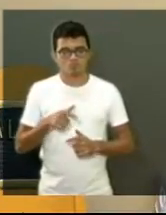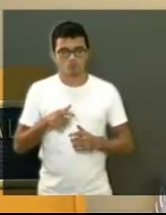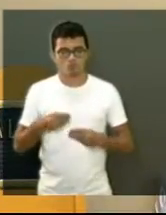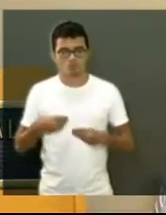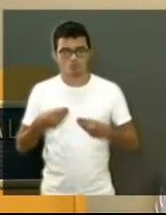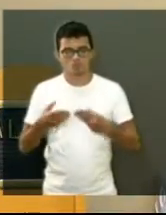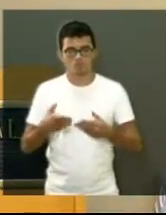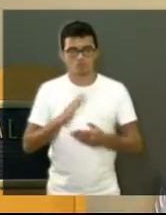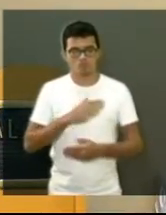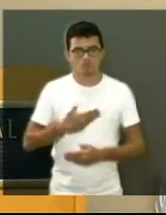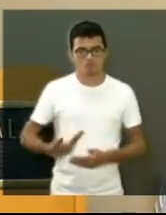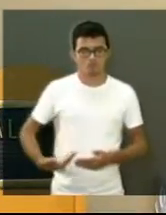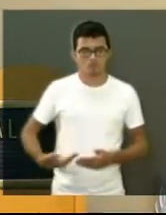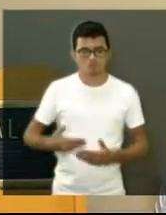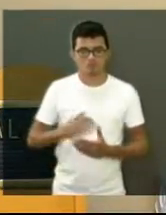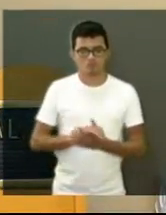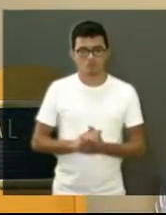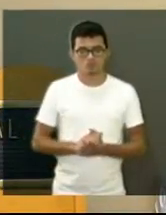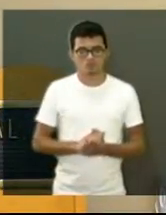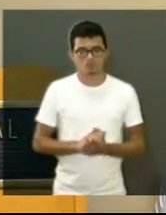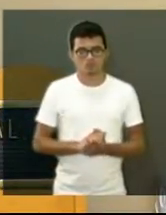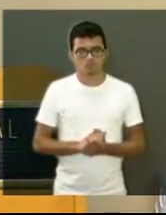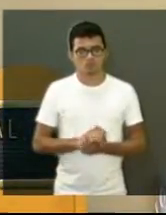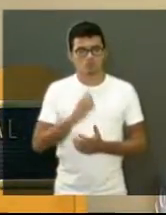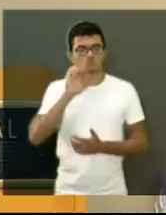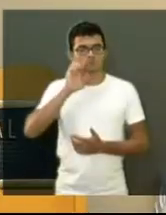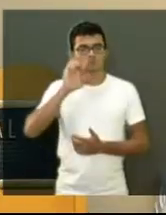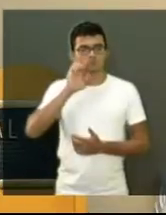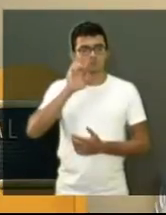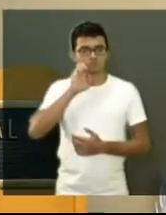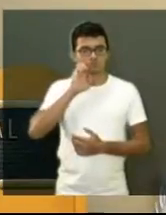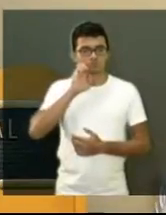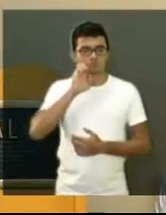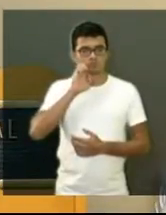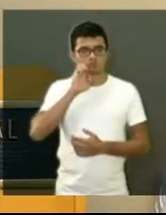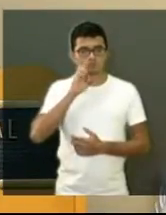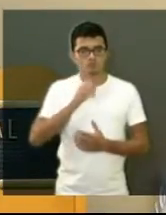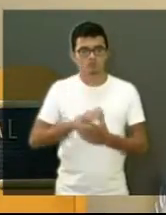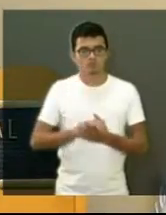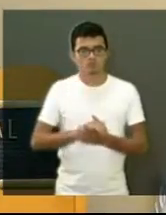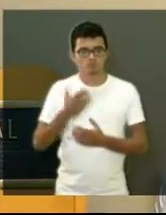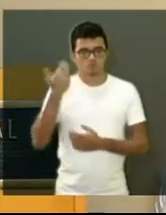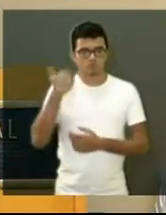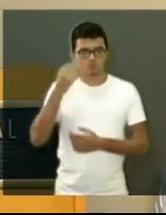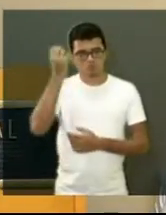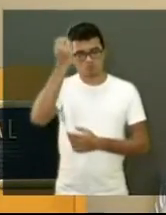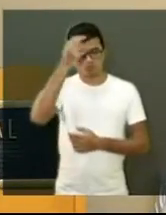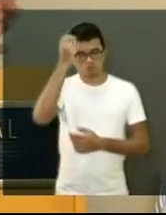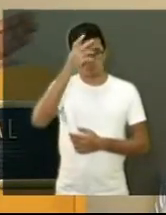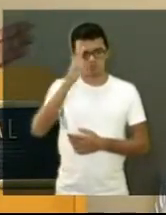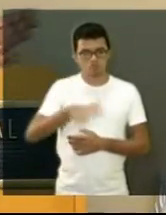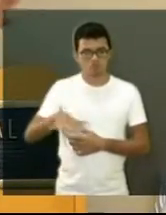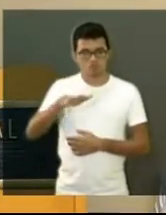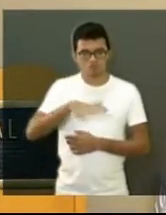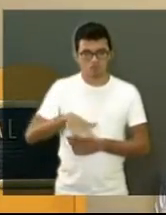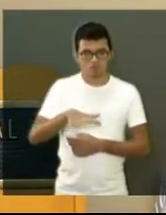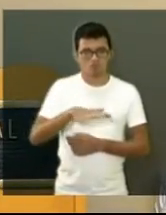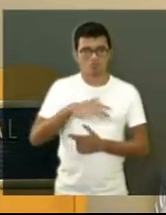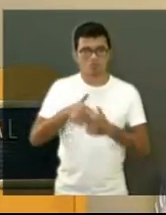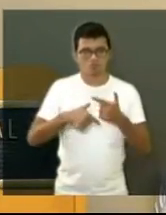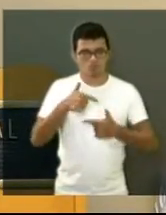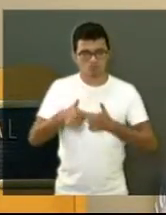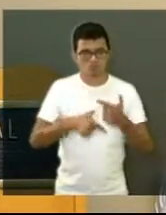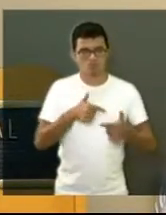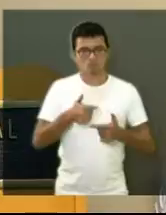do Edinho, quando foi prefeito, e está uma área, até um trabalho